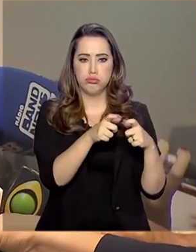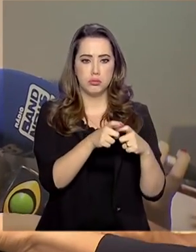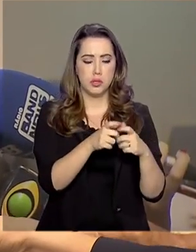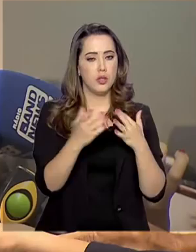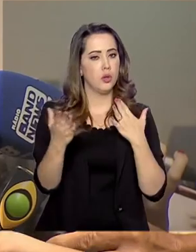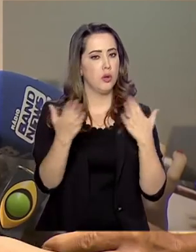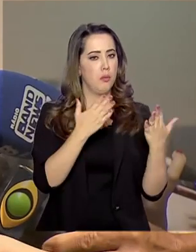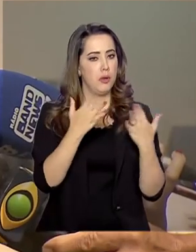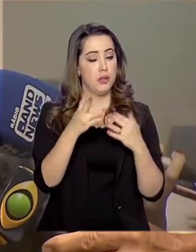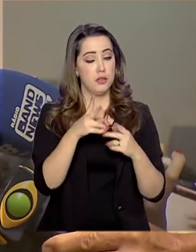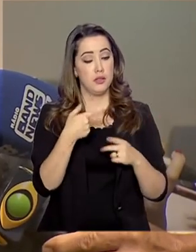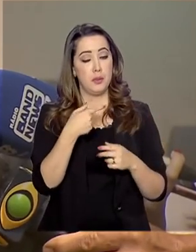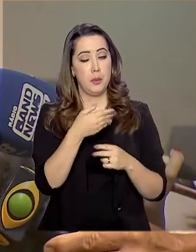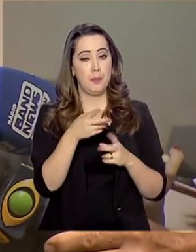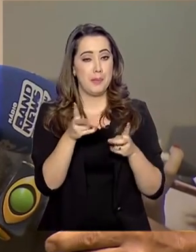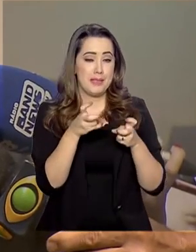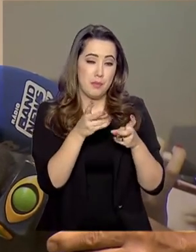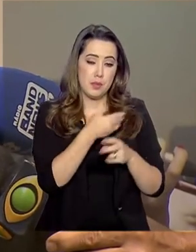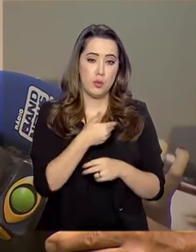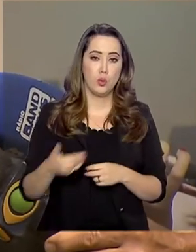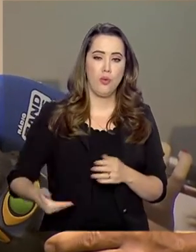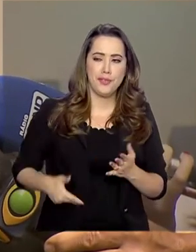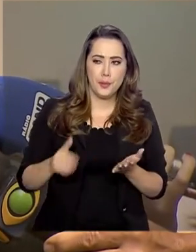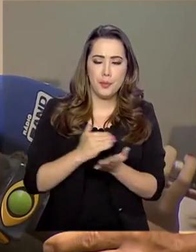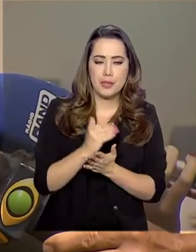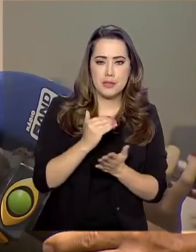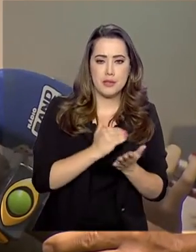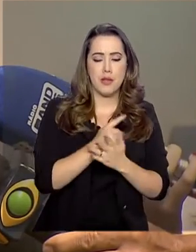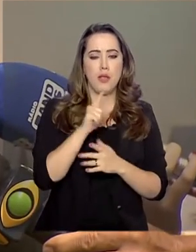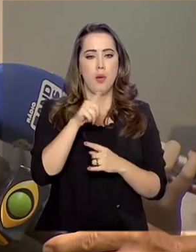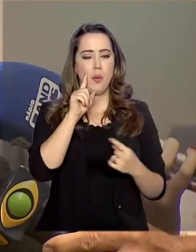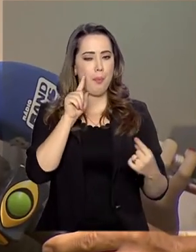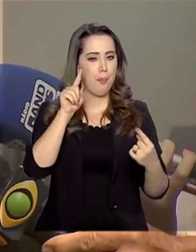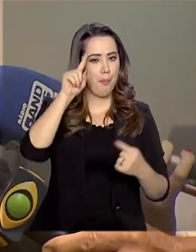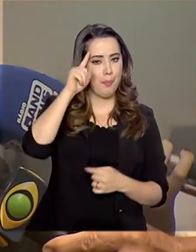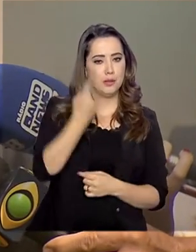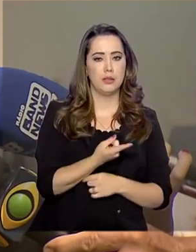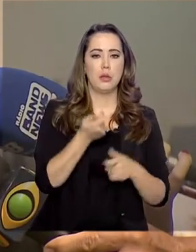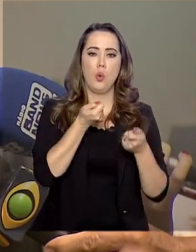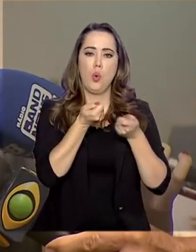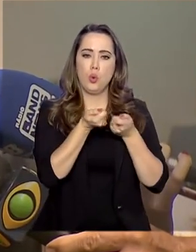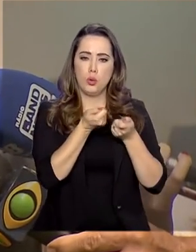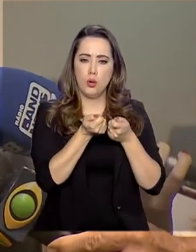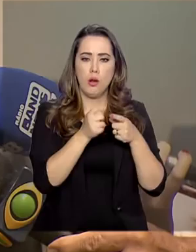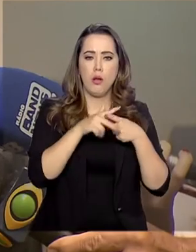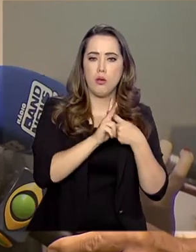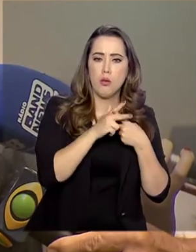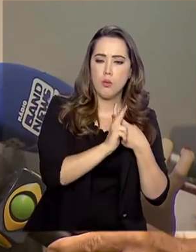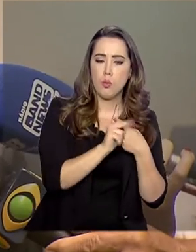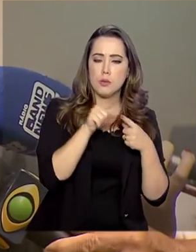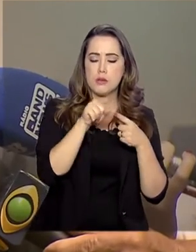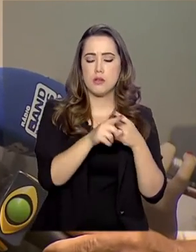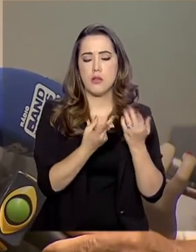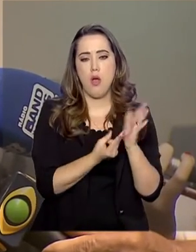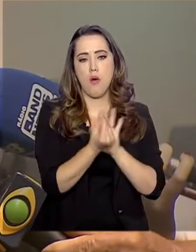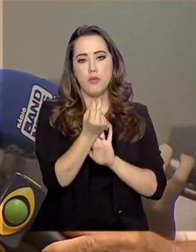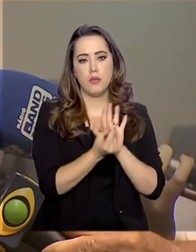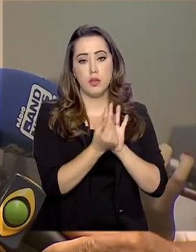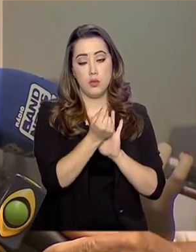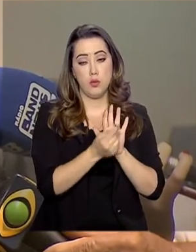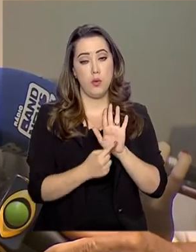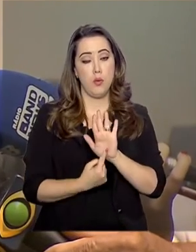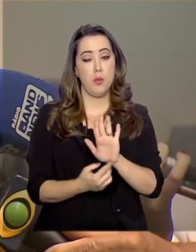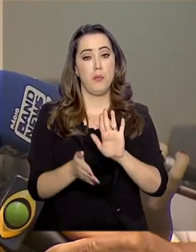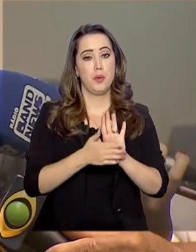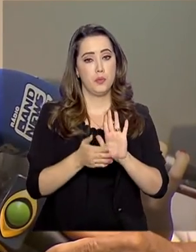relação às projeções que foram feitas inicialmente é que determinaram o ajuste que foi proposto ontem pelo Ministério da